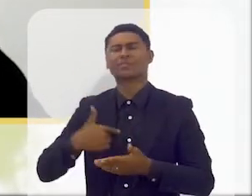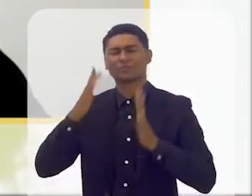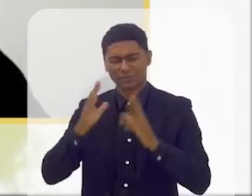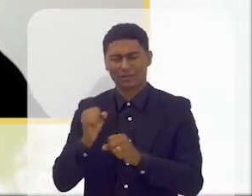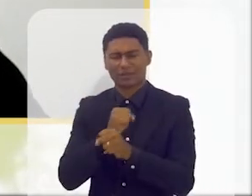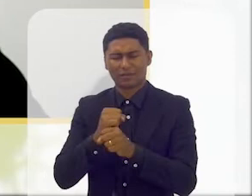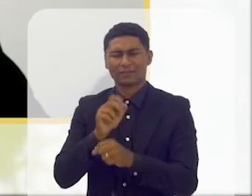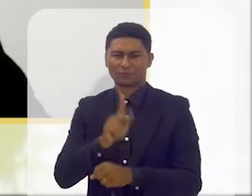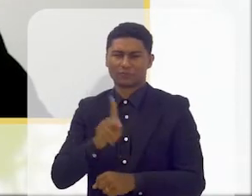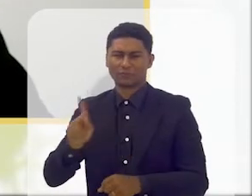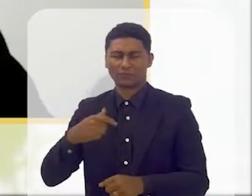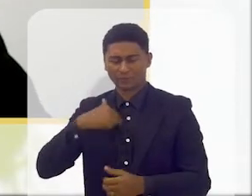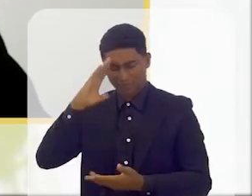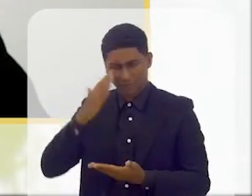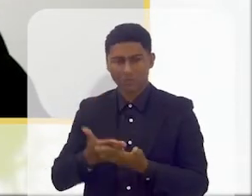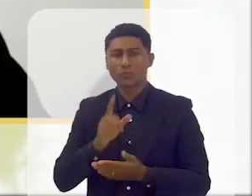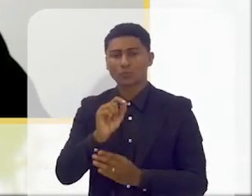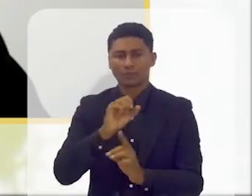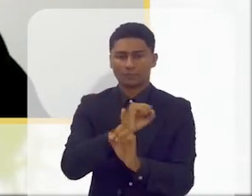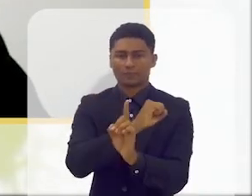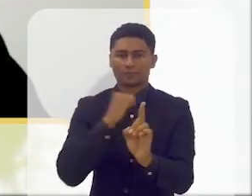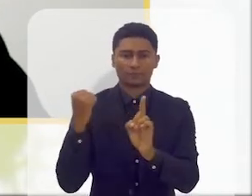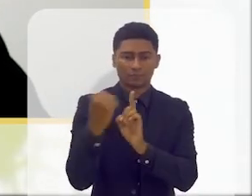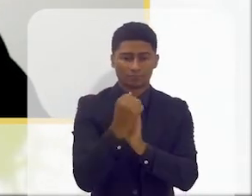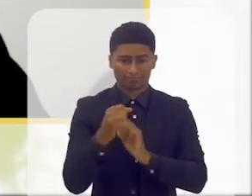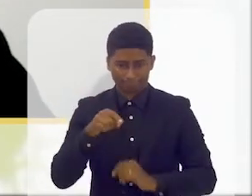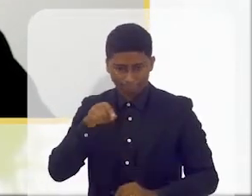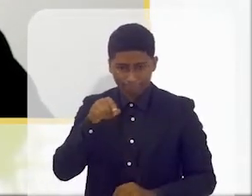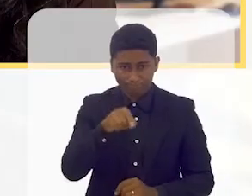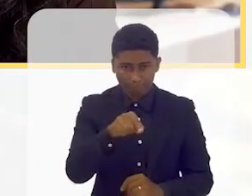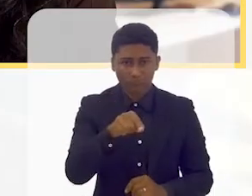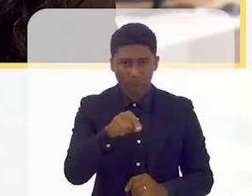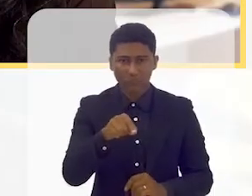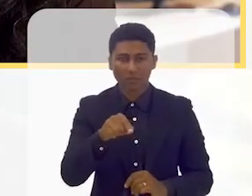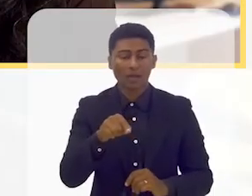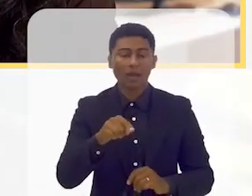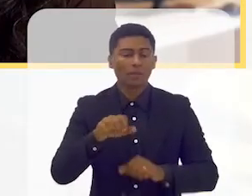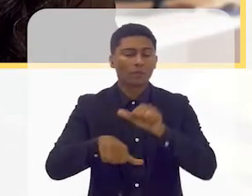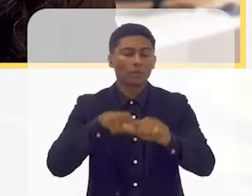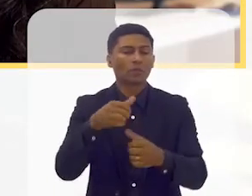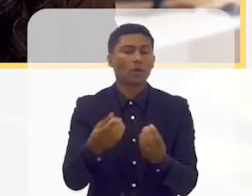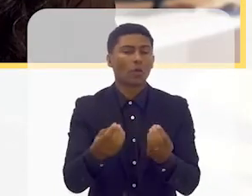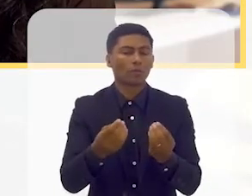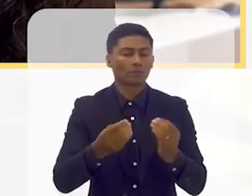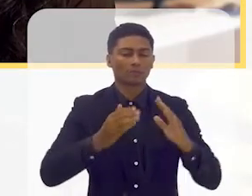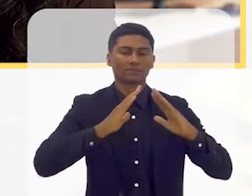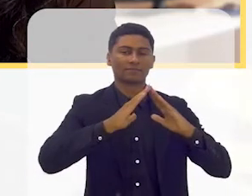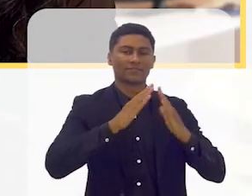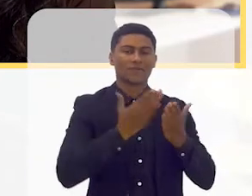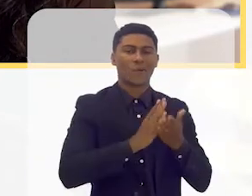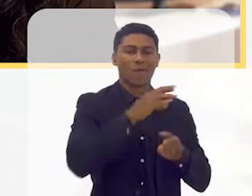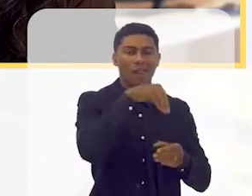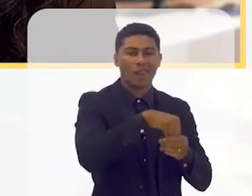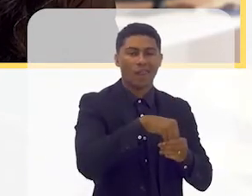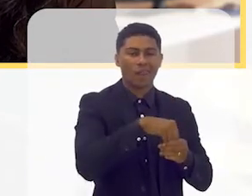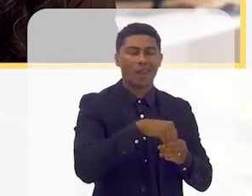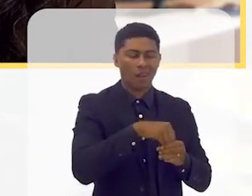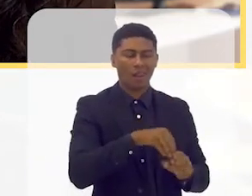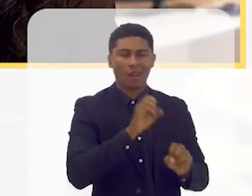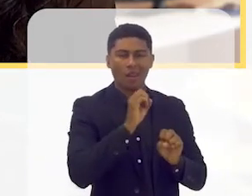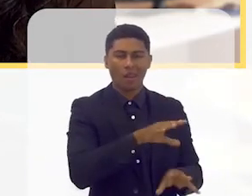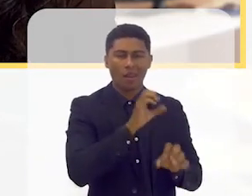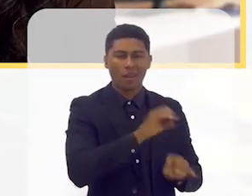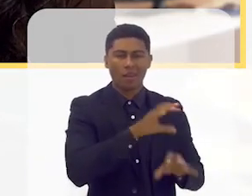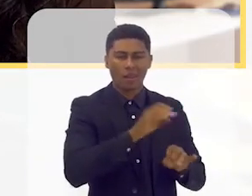professora há muitos anos, eu acredito que uma sociedade se muda na escola. A escola é o